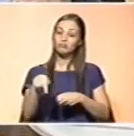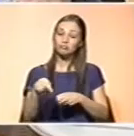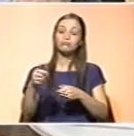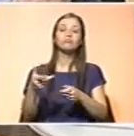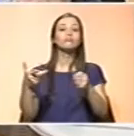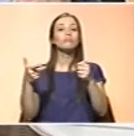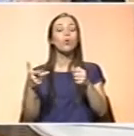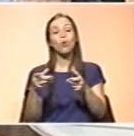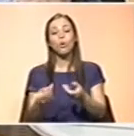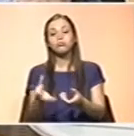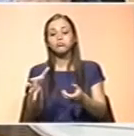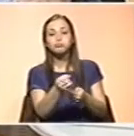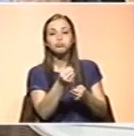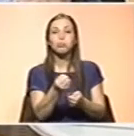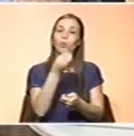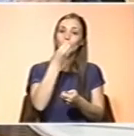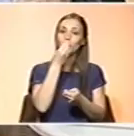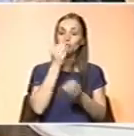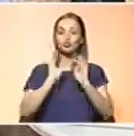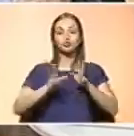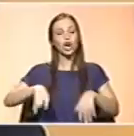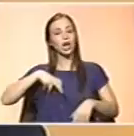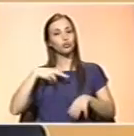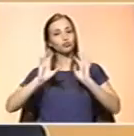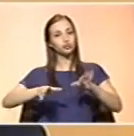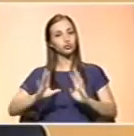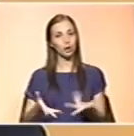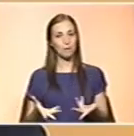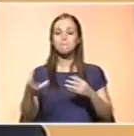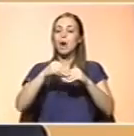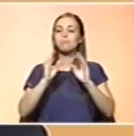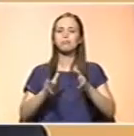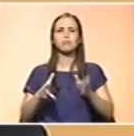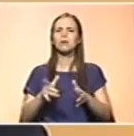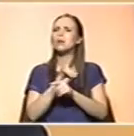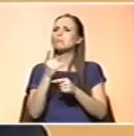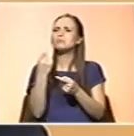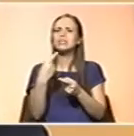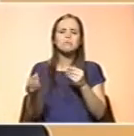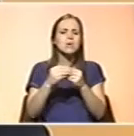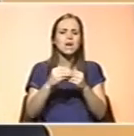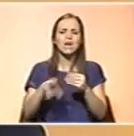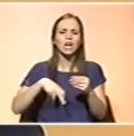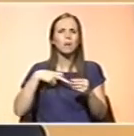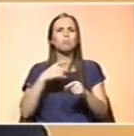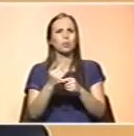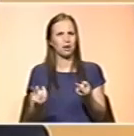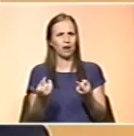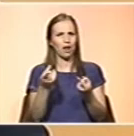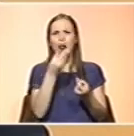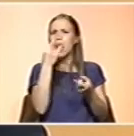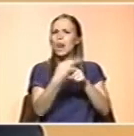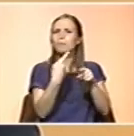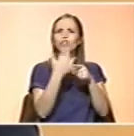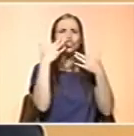ele já está enriquecido. Já não é preciso fazermos adições à posteriori. precisamos desses enriquecimentos e dessas furtificações todas? Os alimentos naturais não chegam?